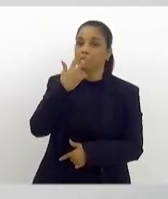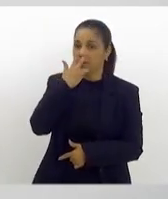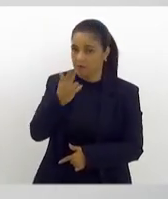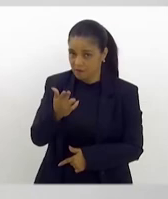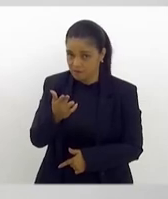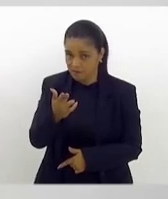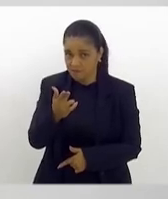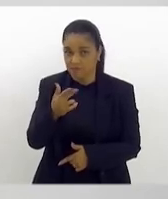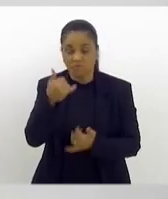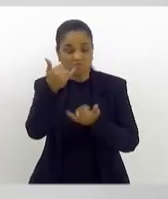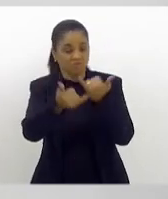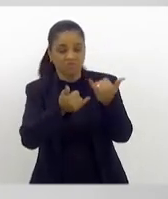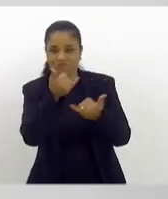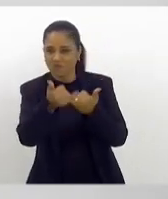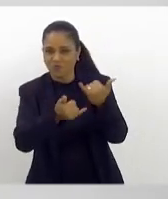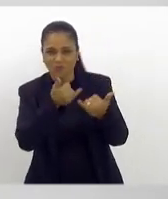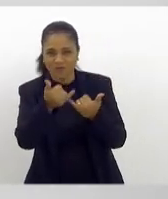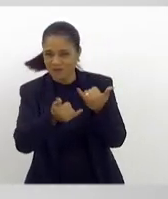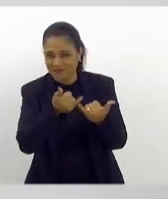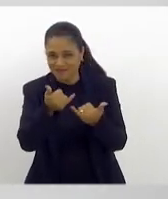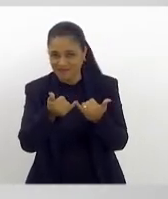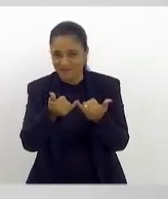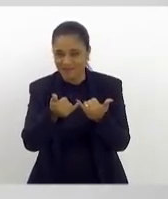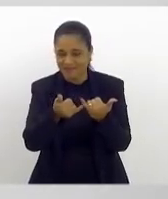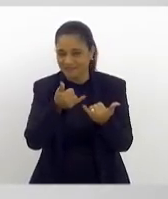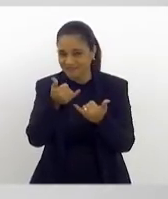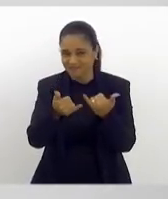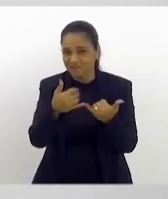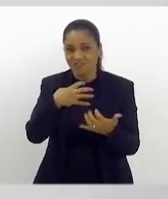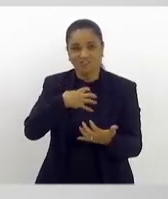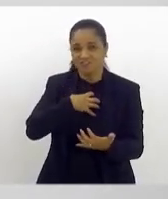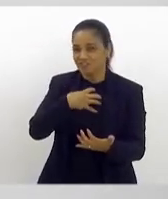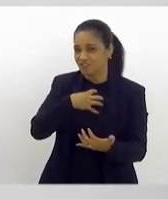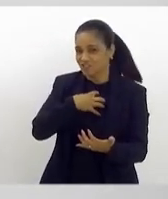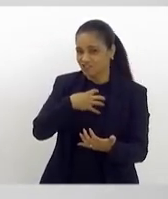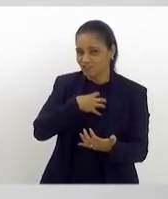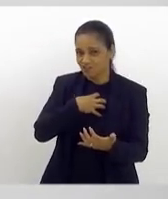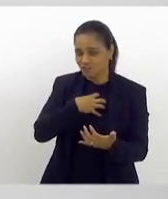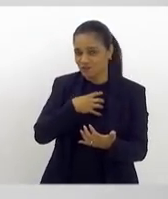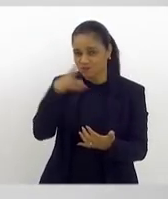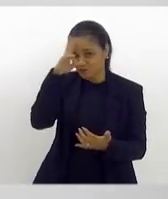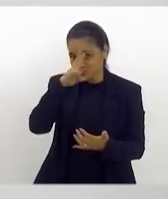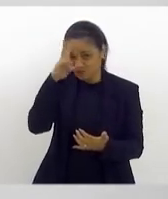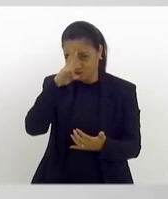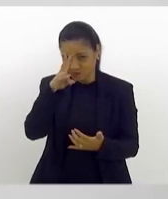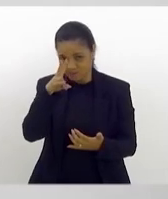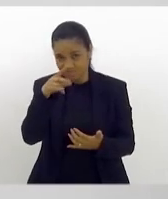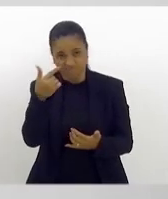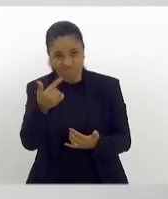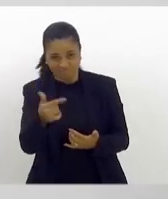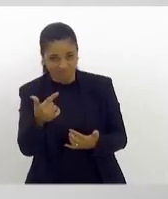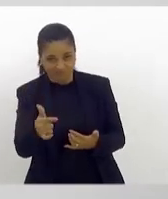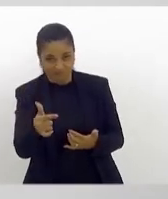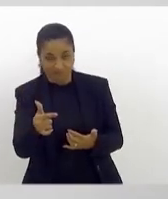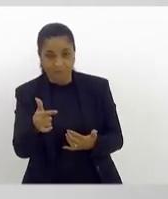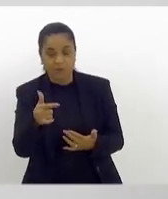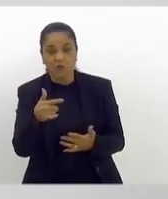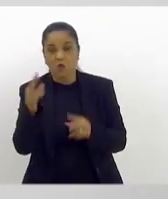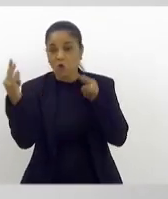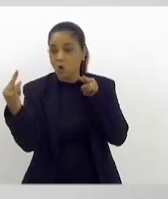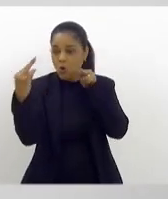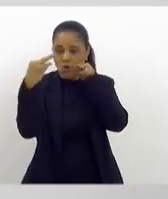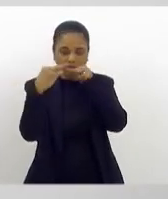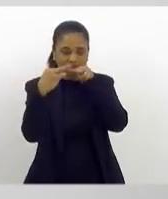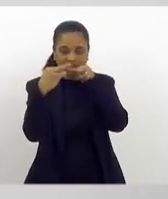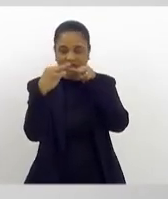pode não brincar de faz de conta ou não fazer sentido para ele, pode não manter contato visual.